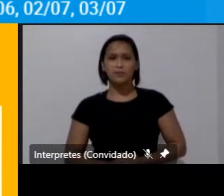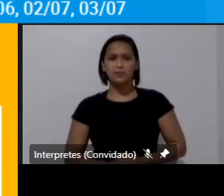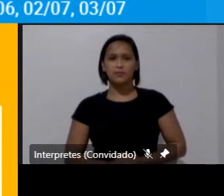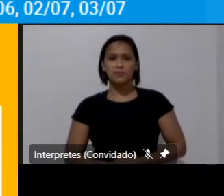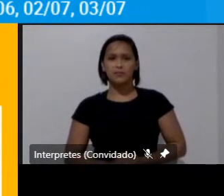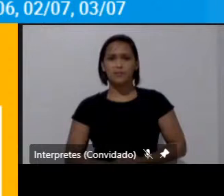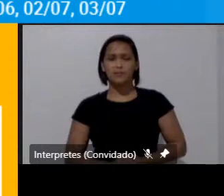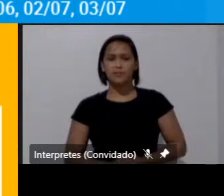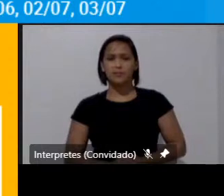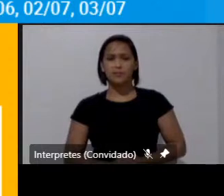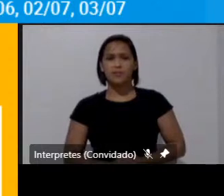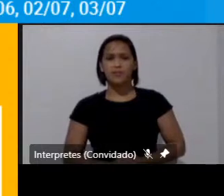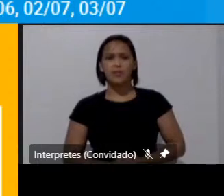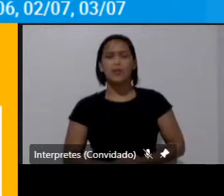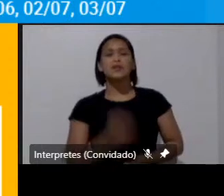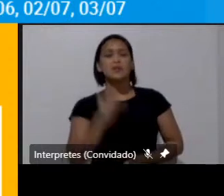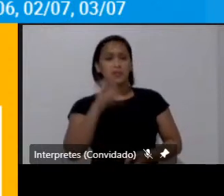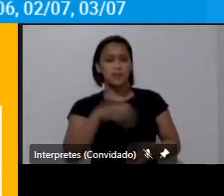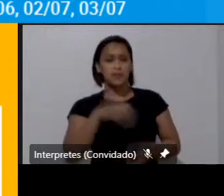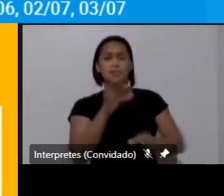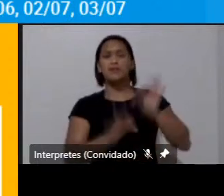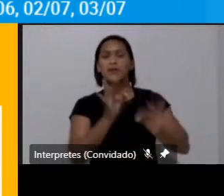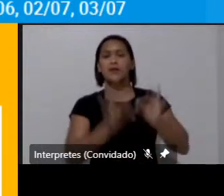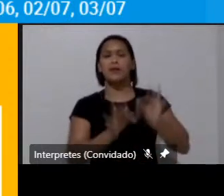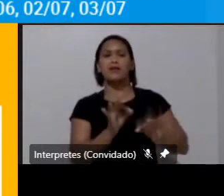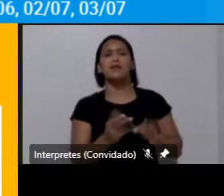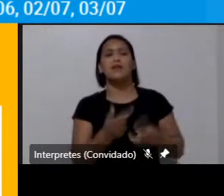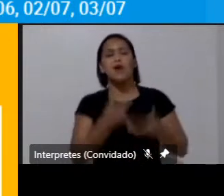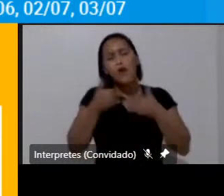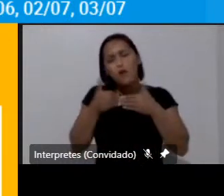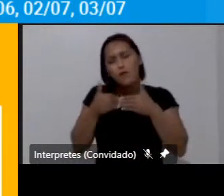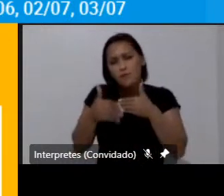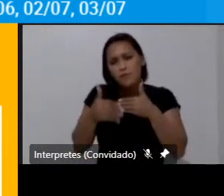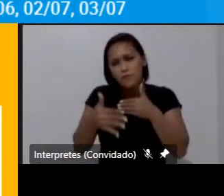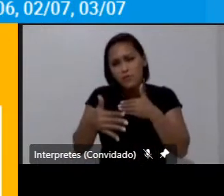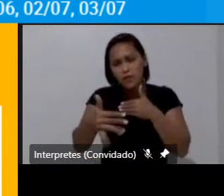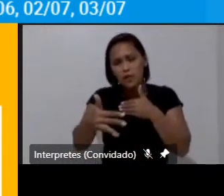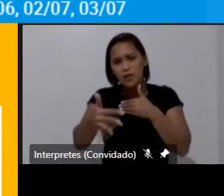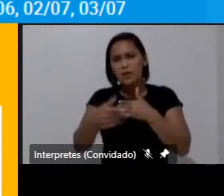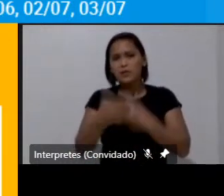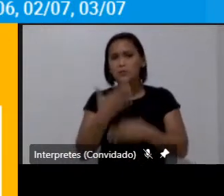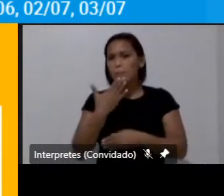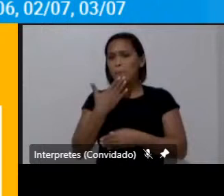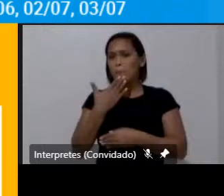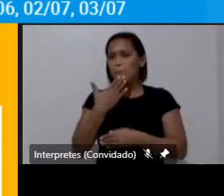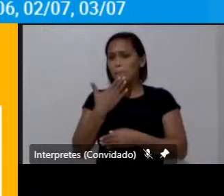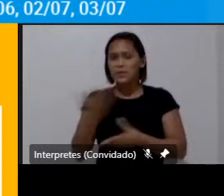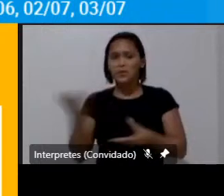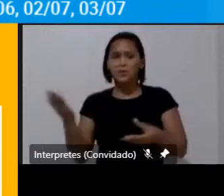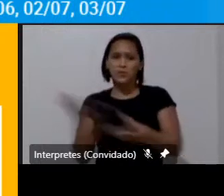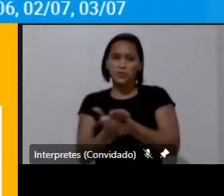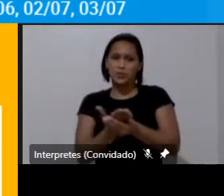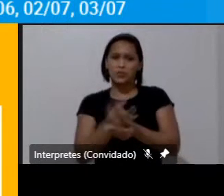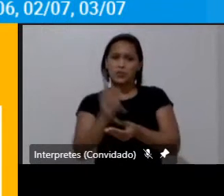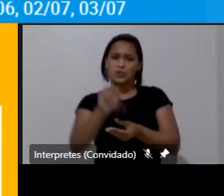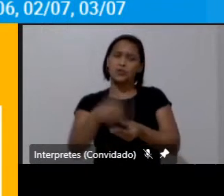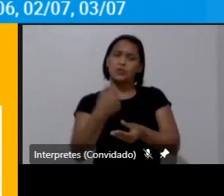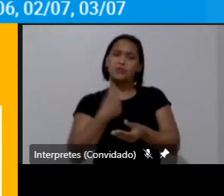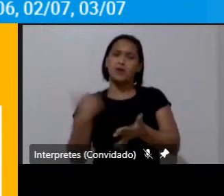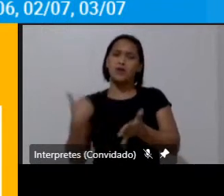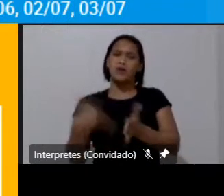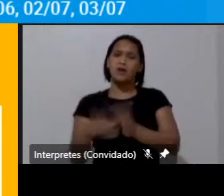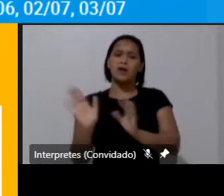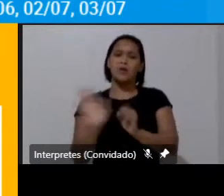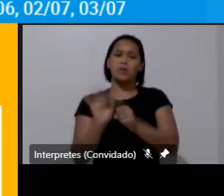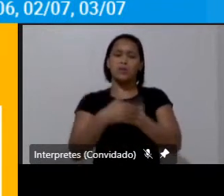justamente há uma série de pedidos de ações para a proteção